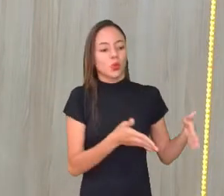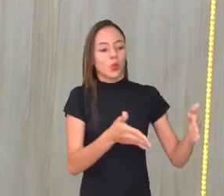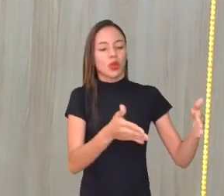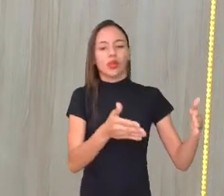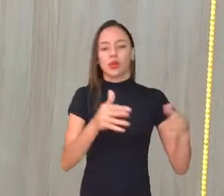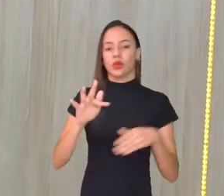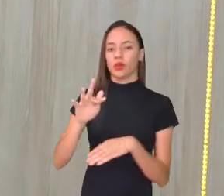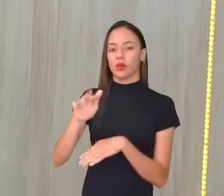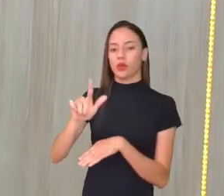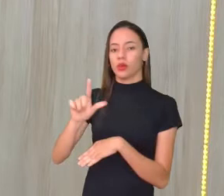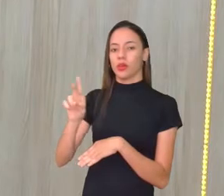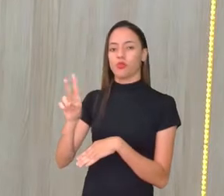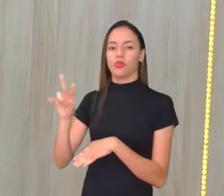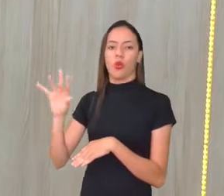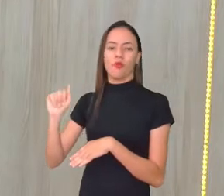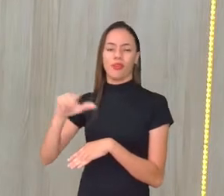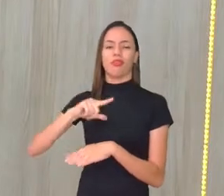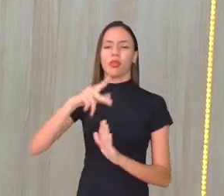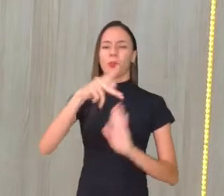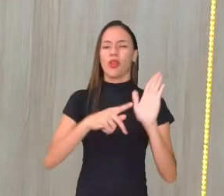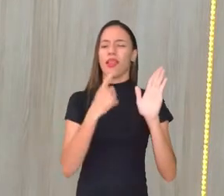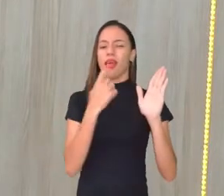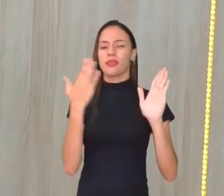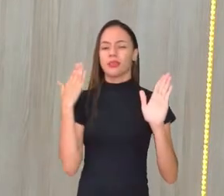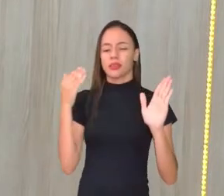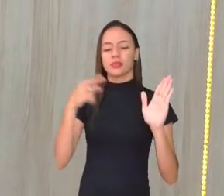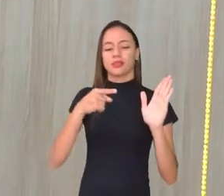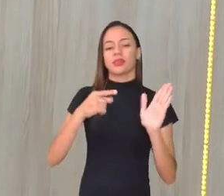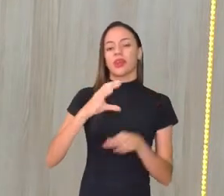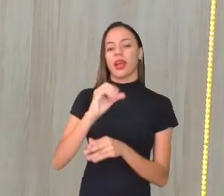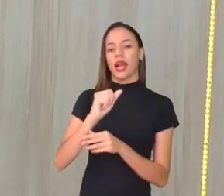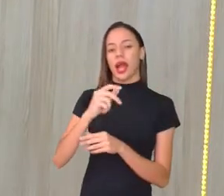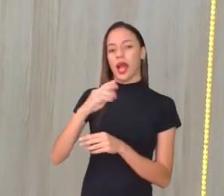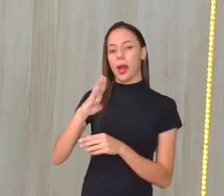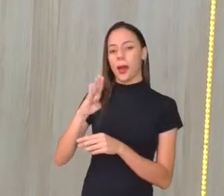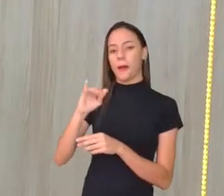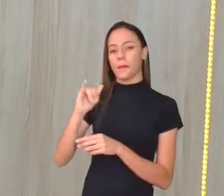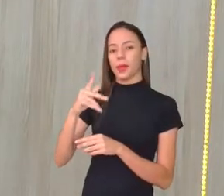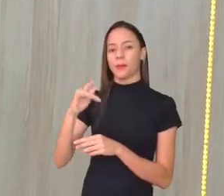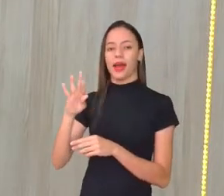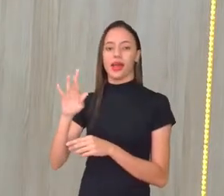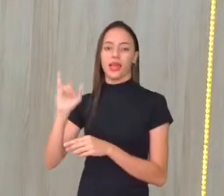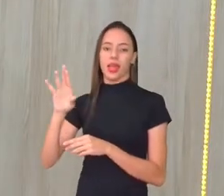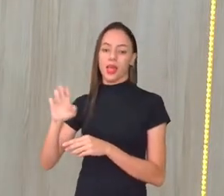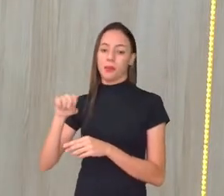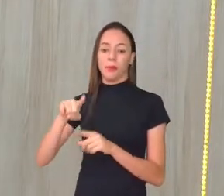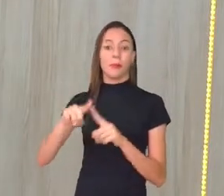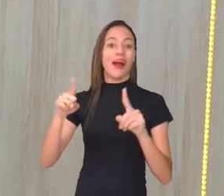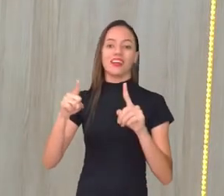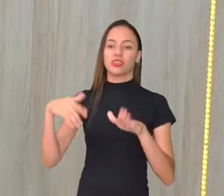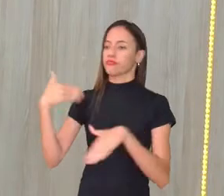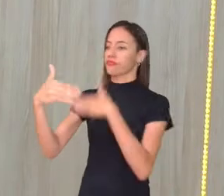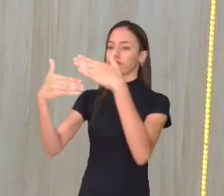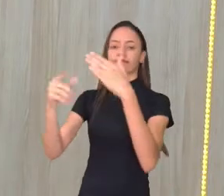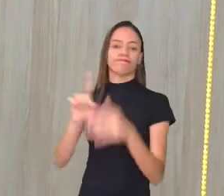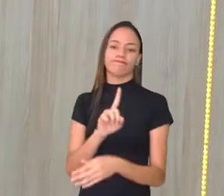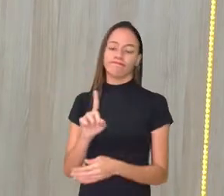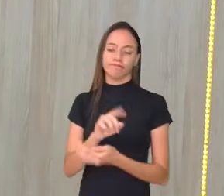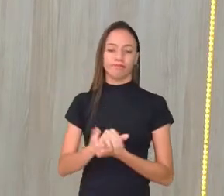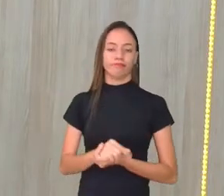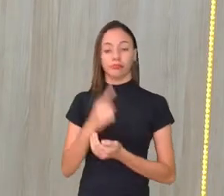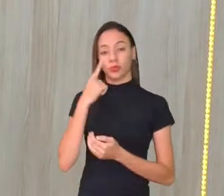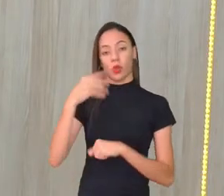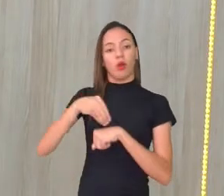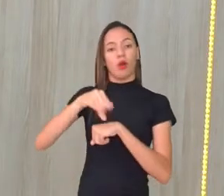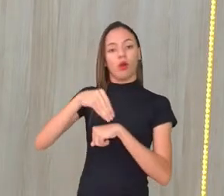projeto recente do Capibaribe Navegável e que não teve maiores avanços. Bem, então eu deixo para vocês essa